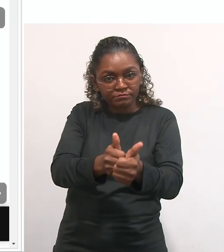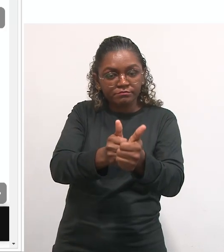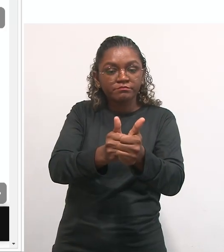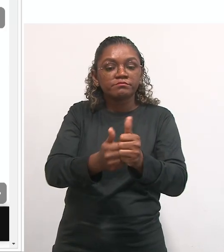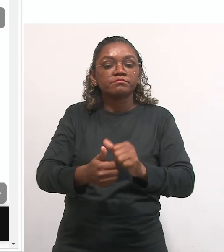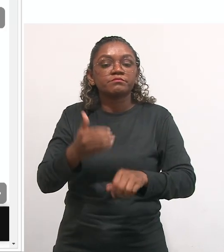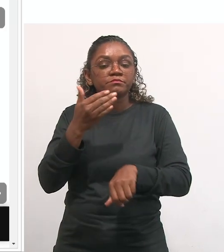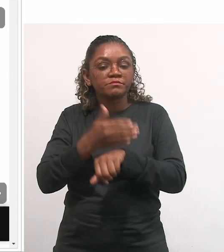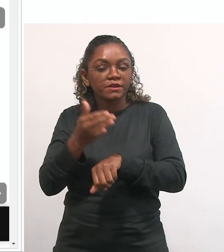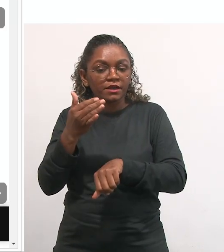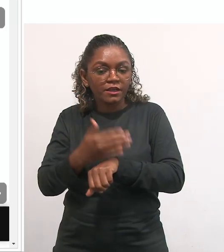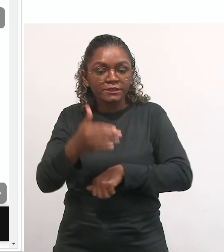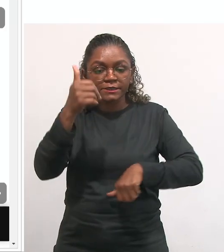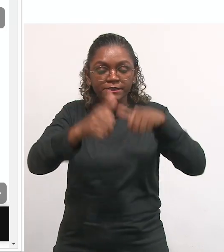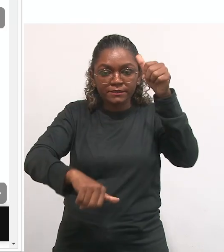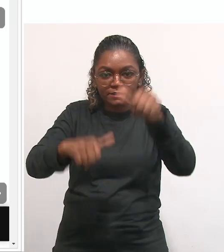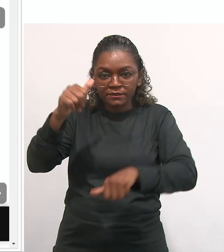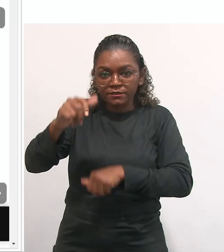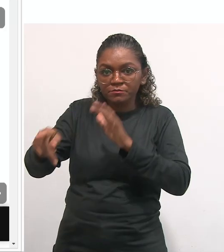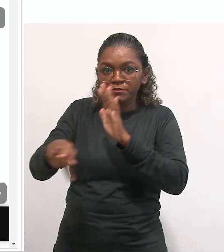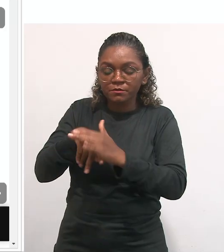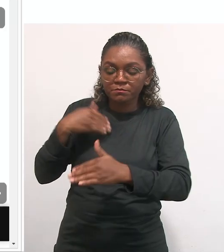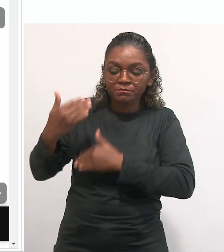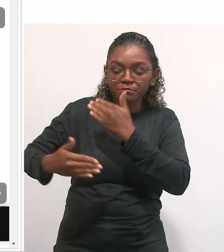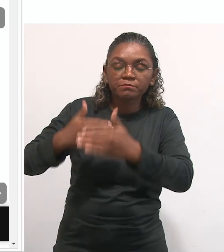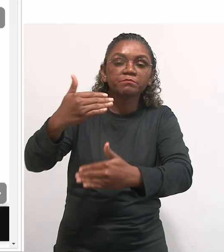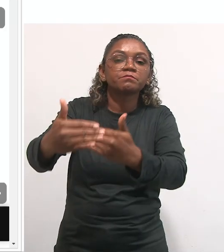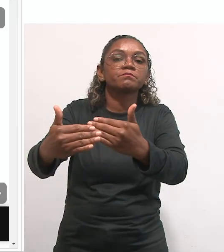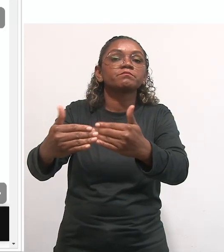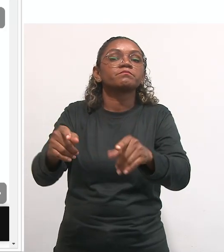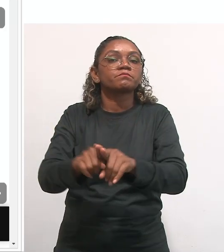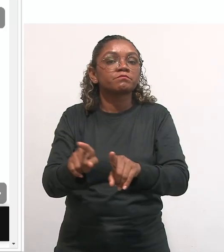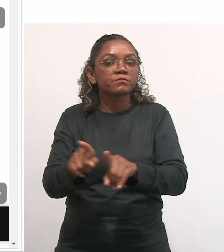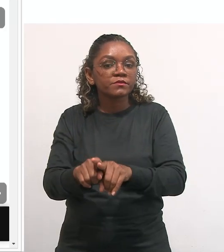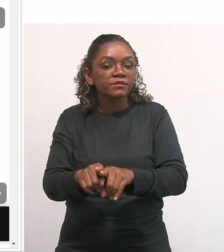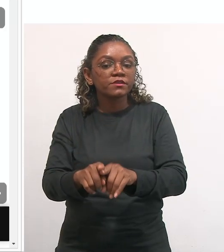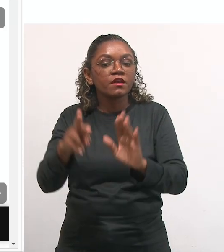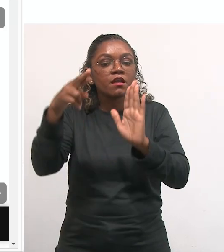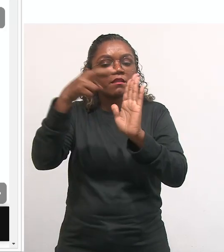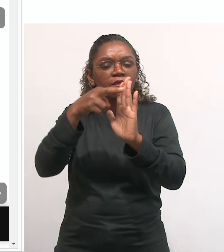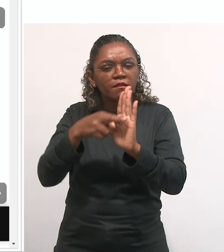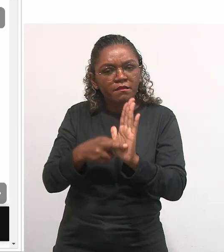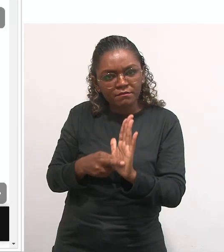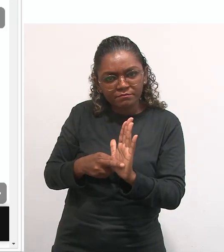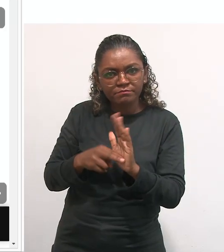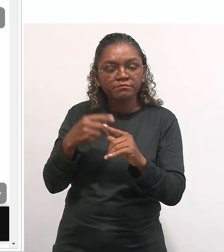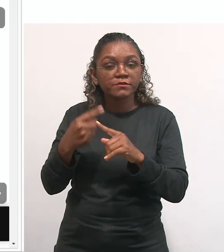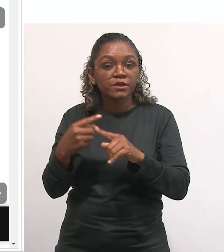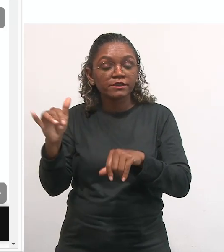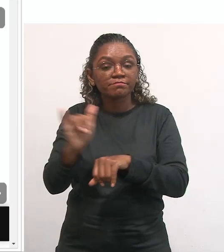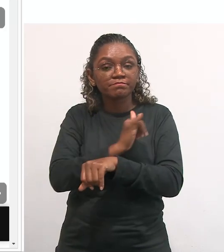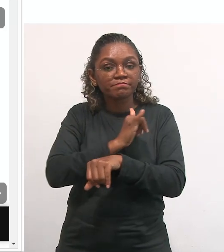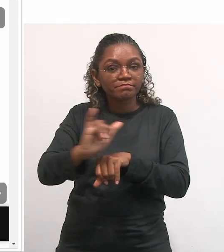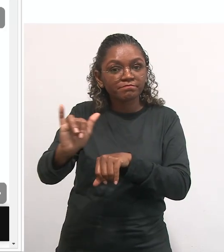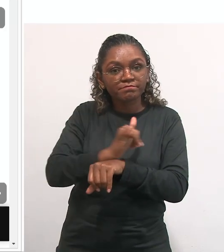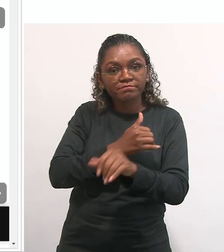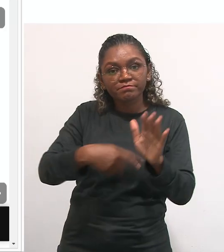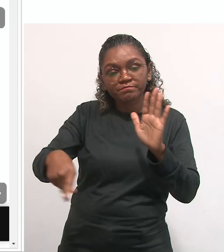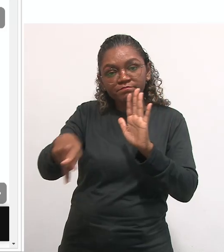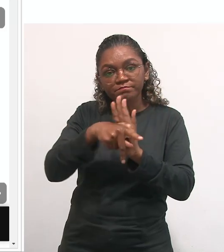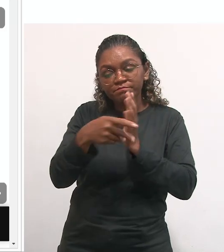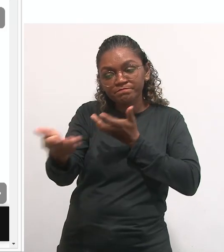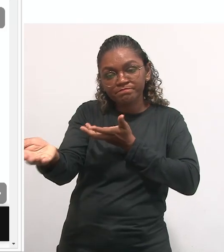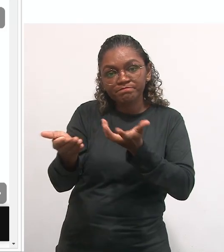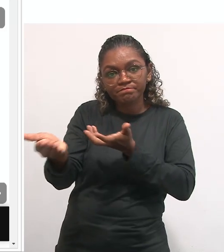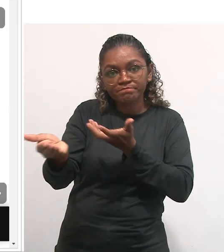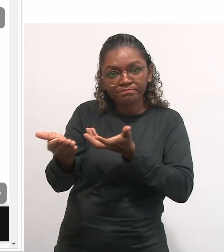enquanto prática de análise do processo de ensino-aprendizagem, e regular, enquanto estratégia de intervenção